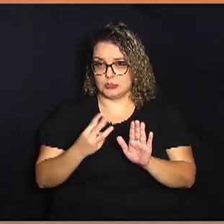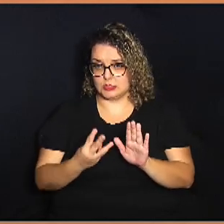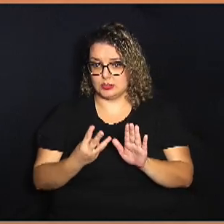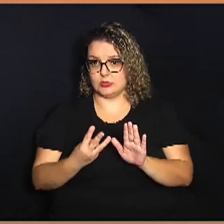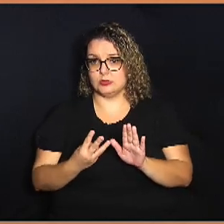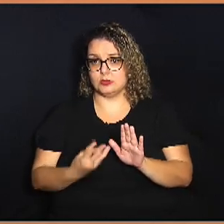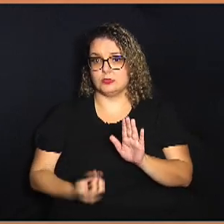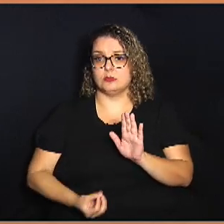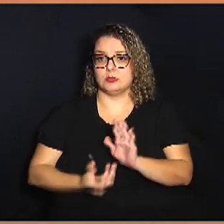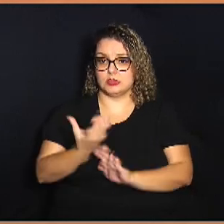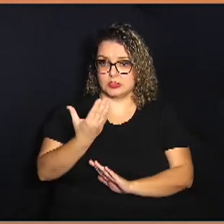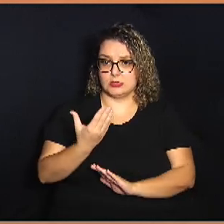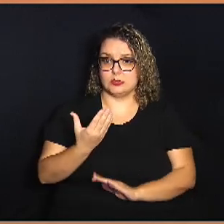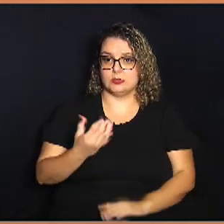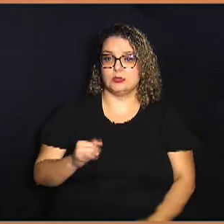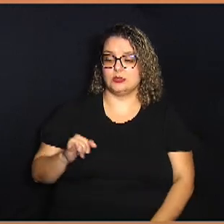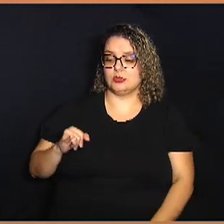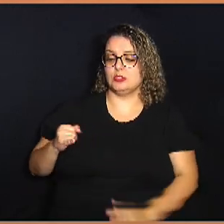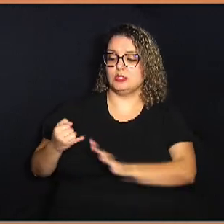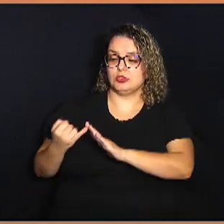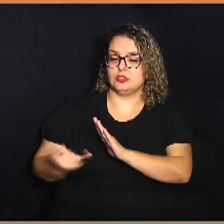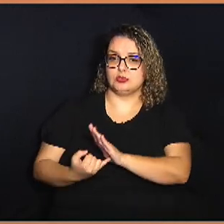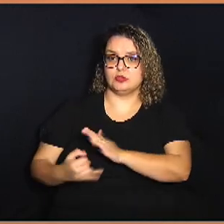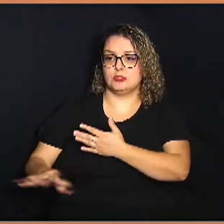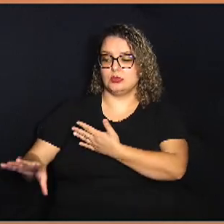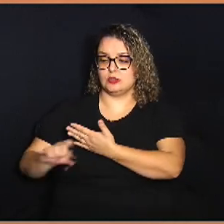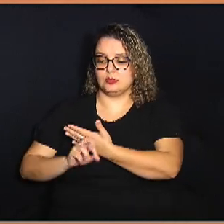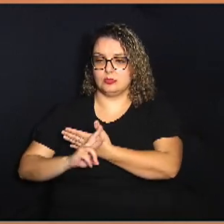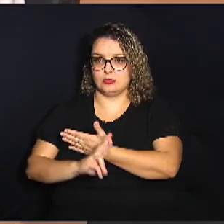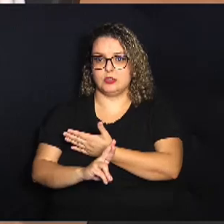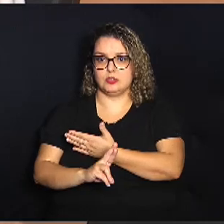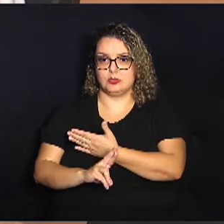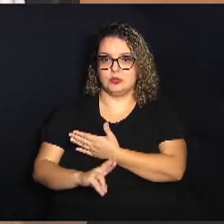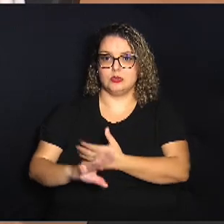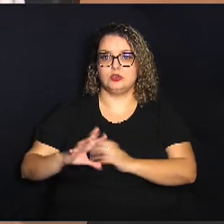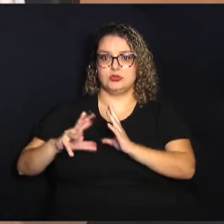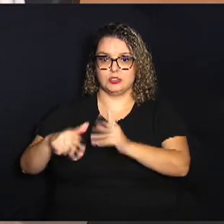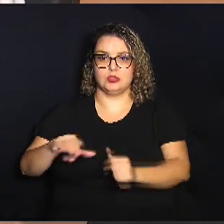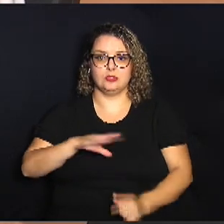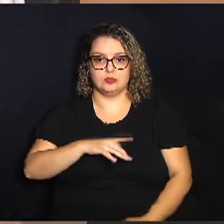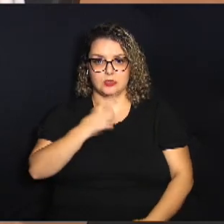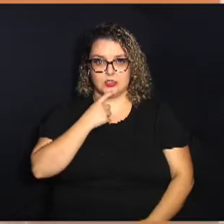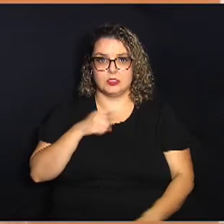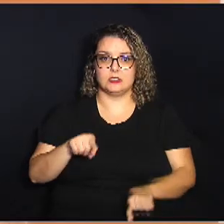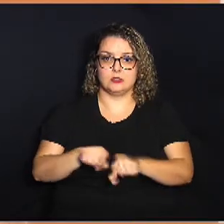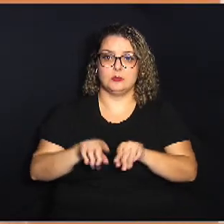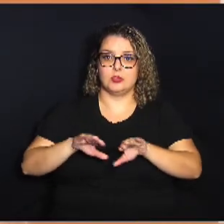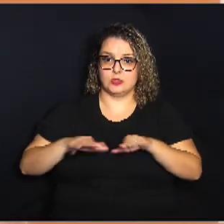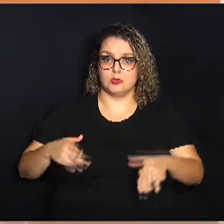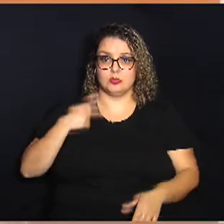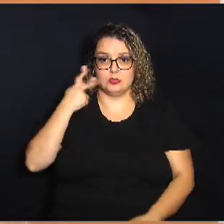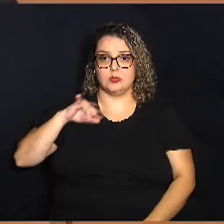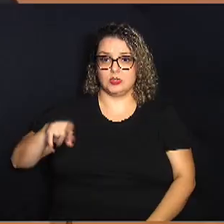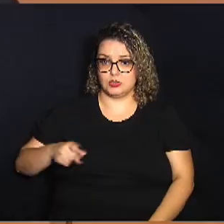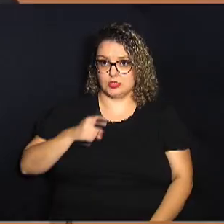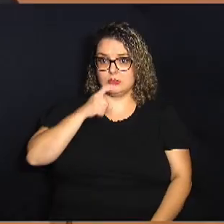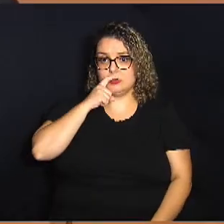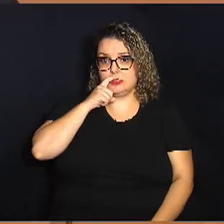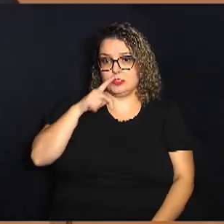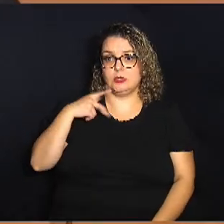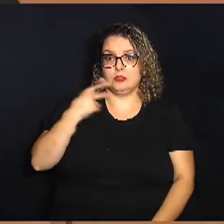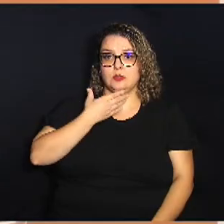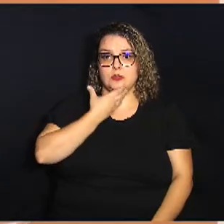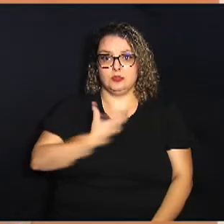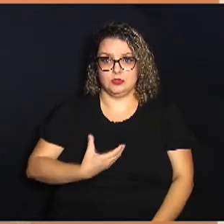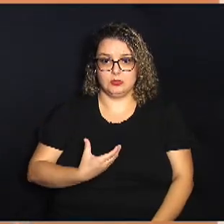instituição da ouvidoria geral do município Também compuseram a mesa os vereadores Jorge Schneider e